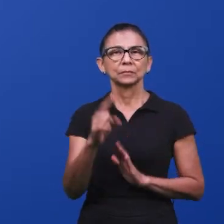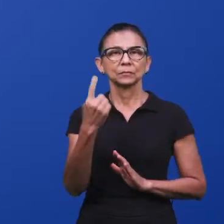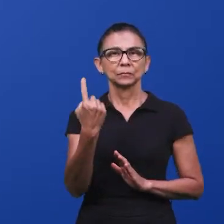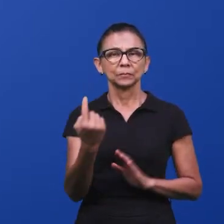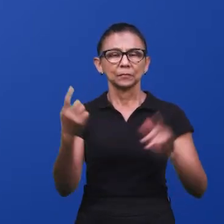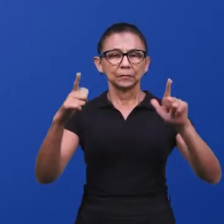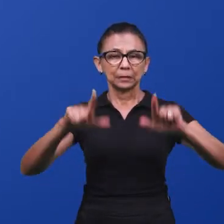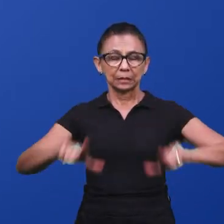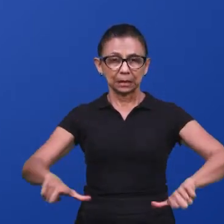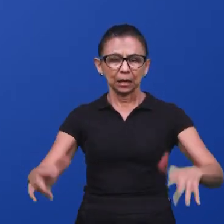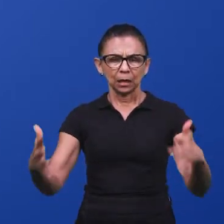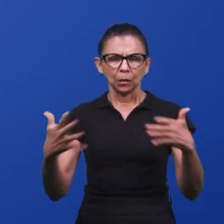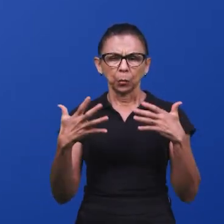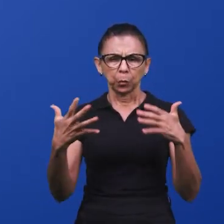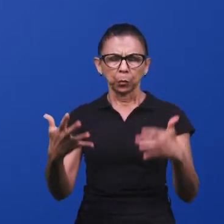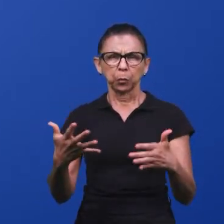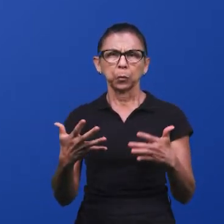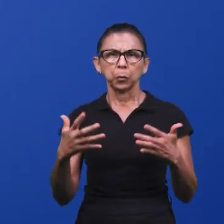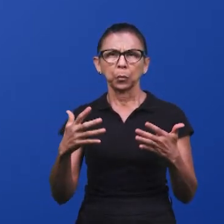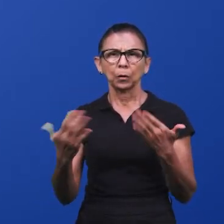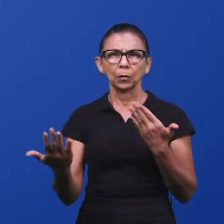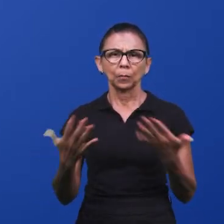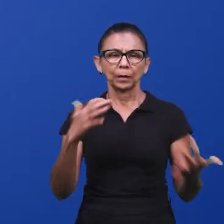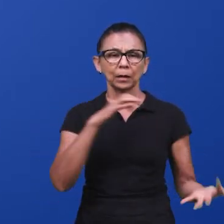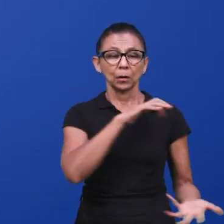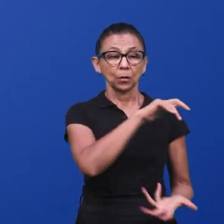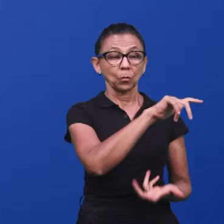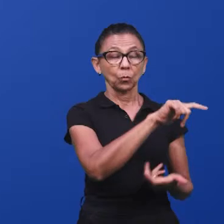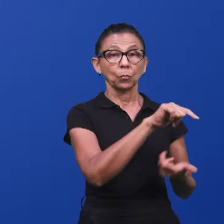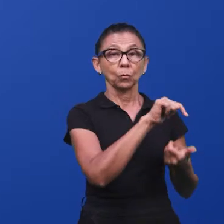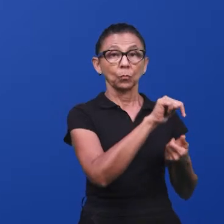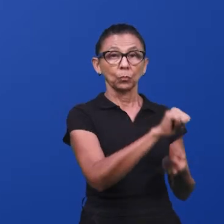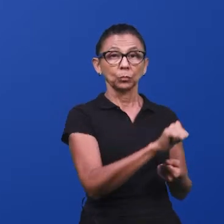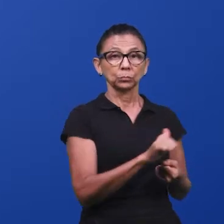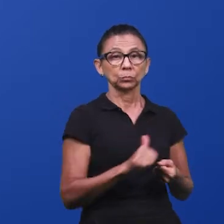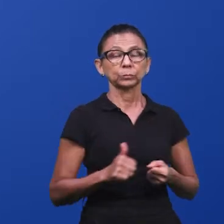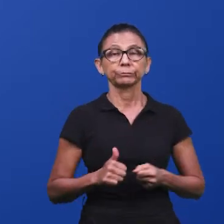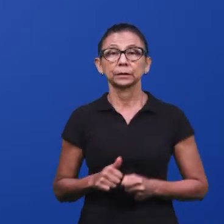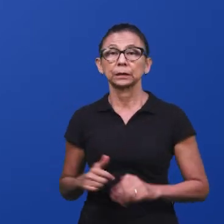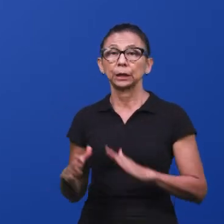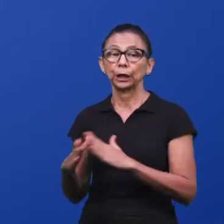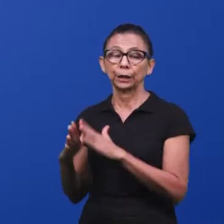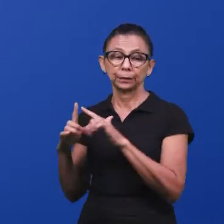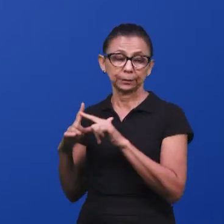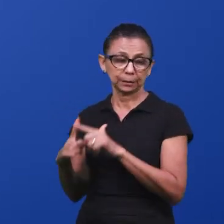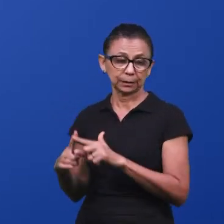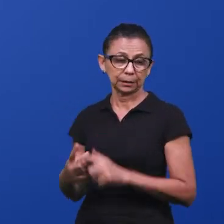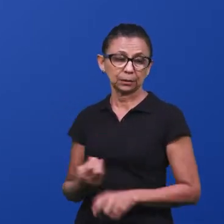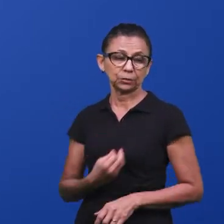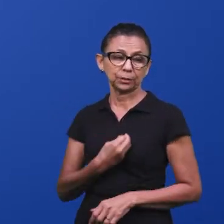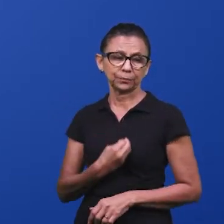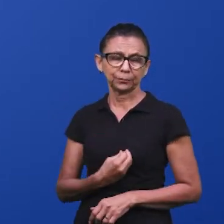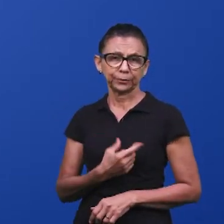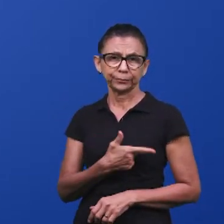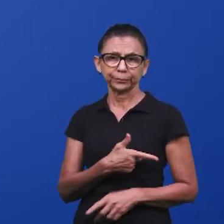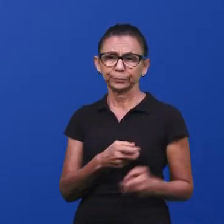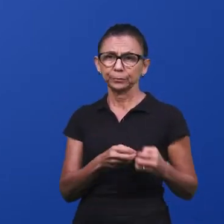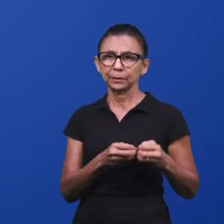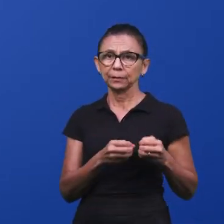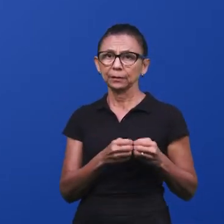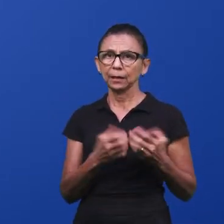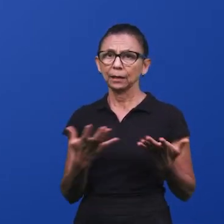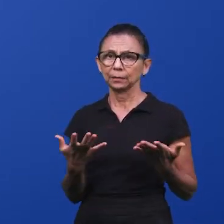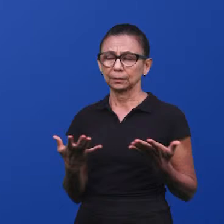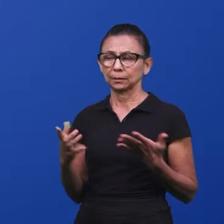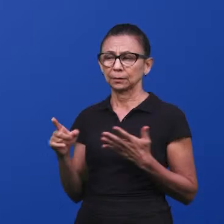o deserto, ele é tipo o mundo, onde a igreja tem que viver do milagre. A igreja é que caminha na dependência do